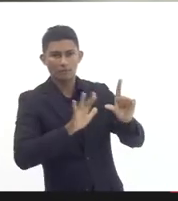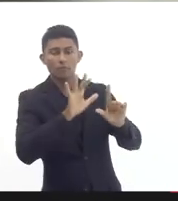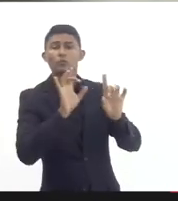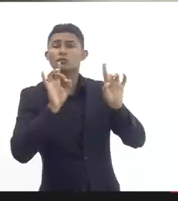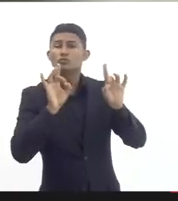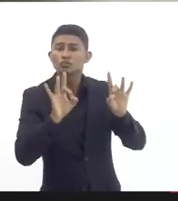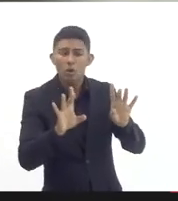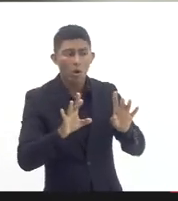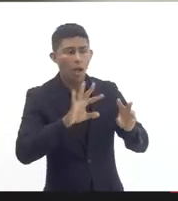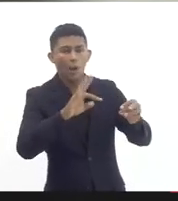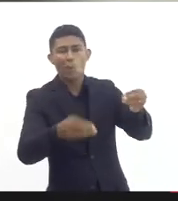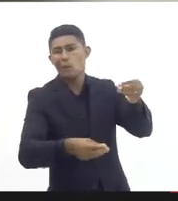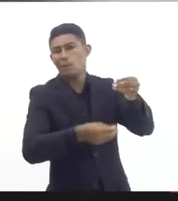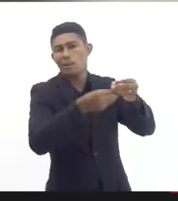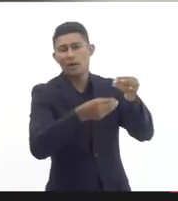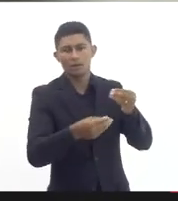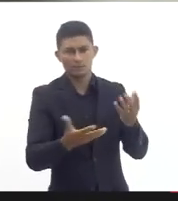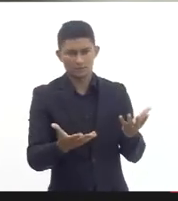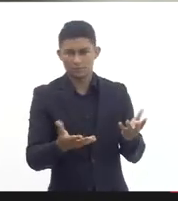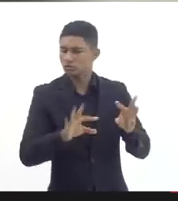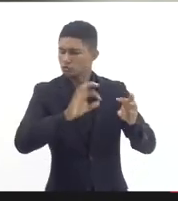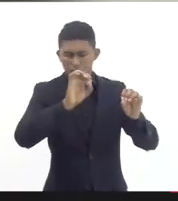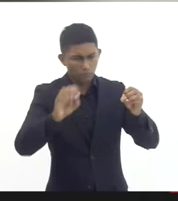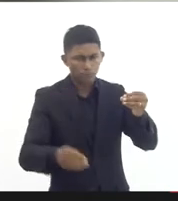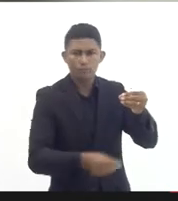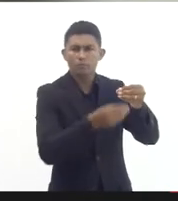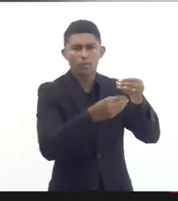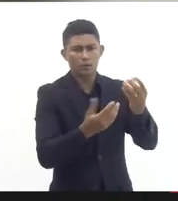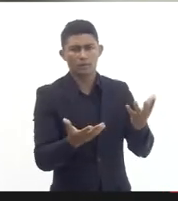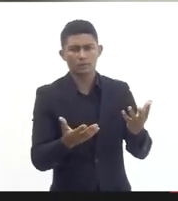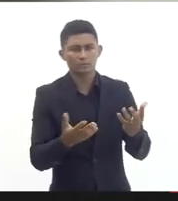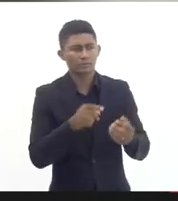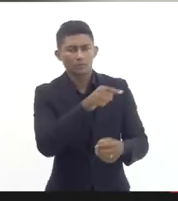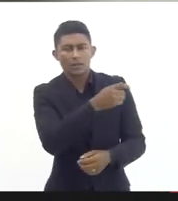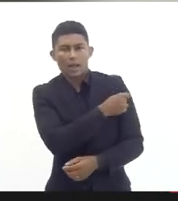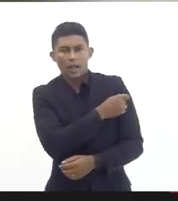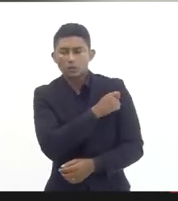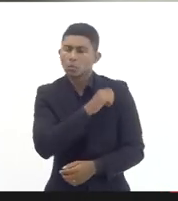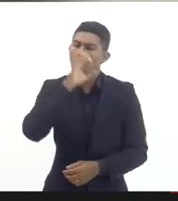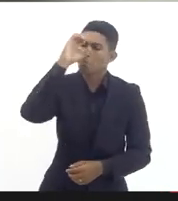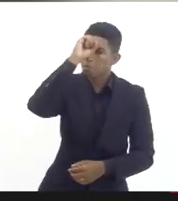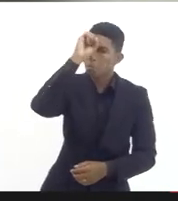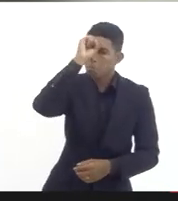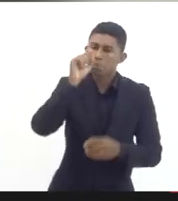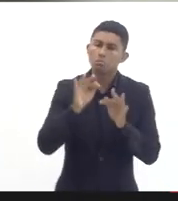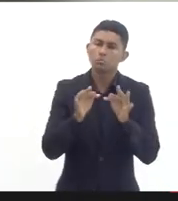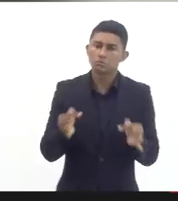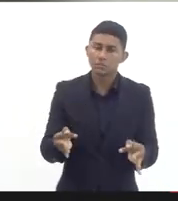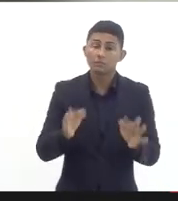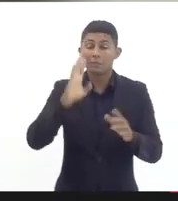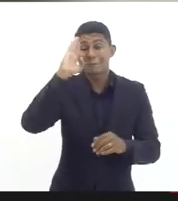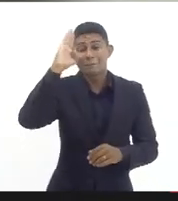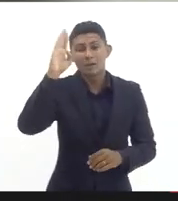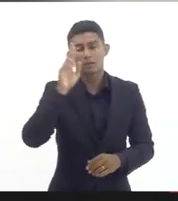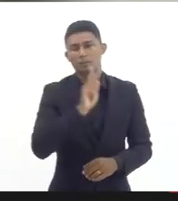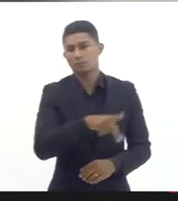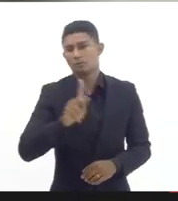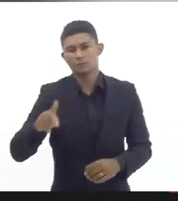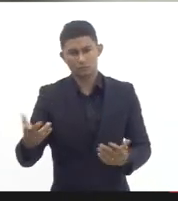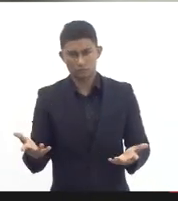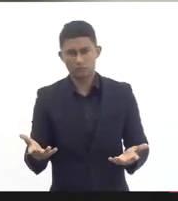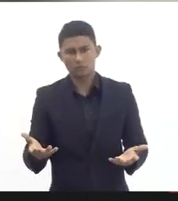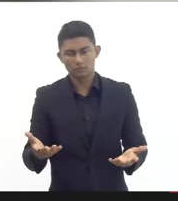da lei de diretrizes e bases já foi deliberado pelo retorno à presencialidade